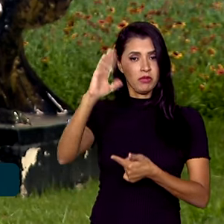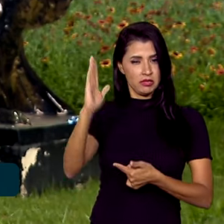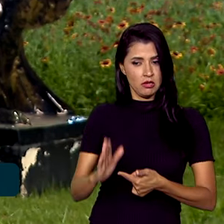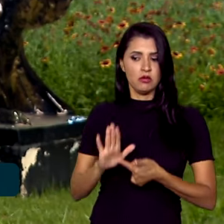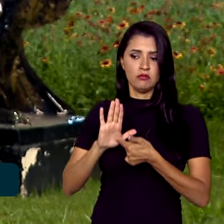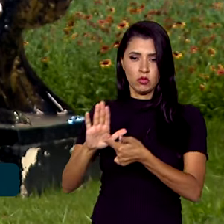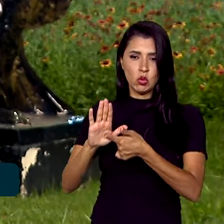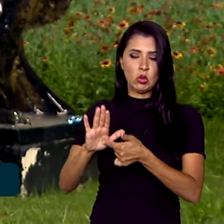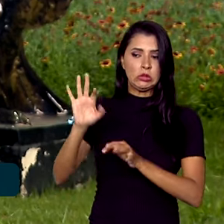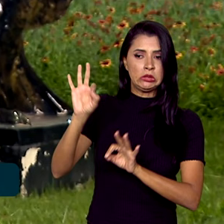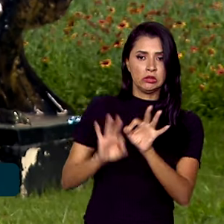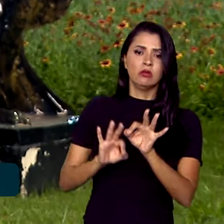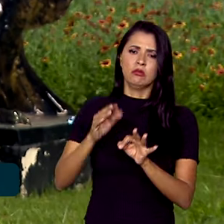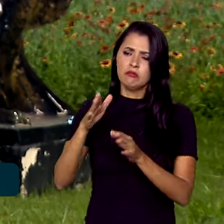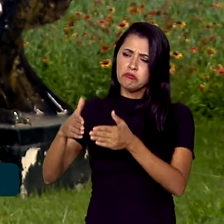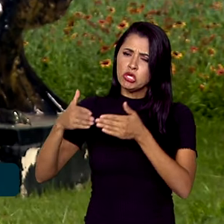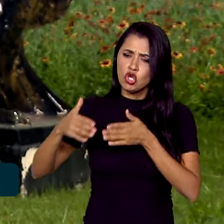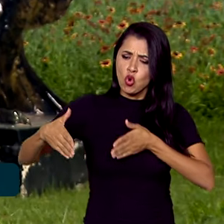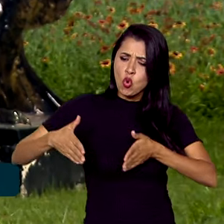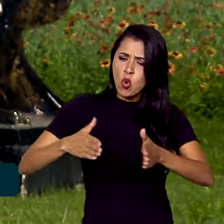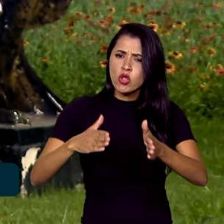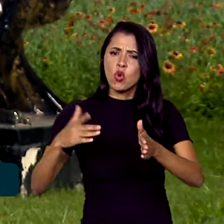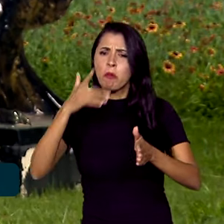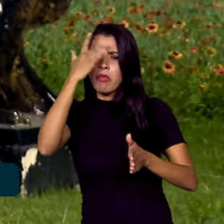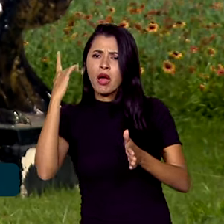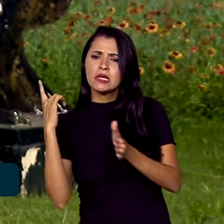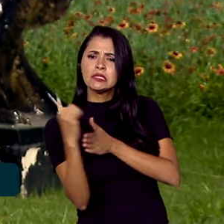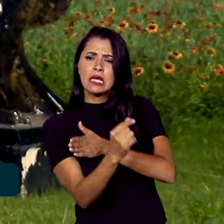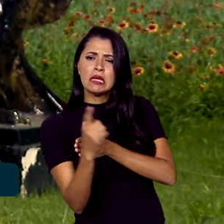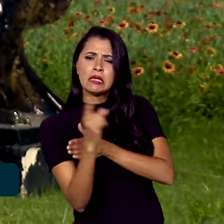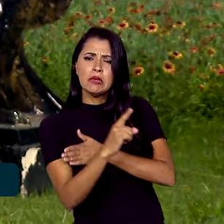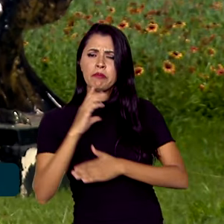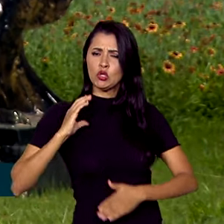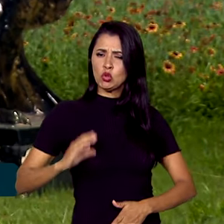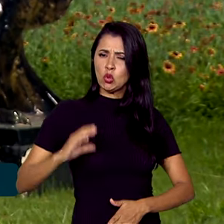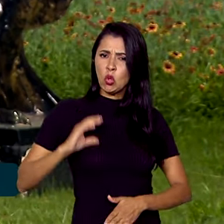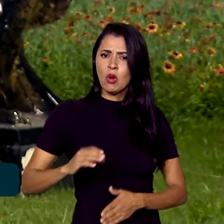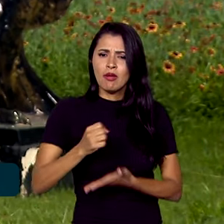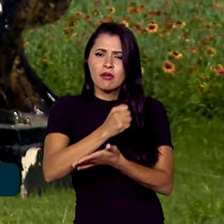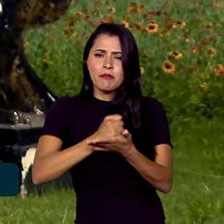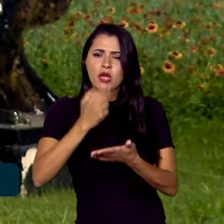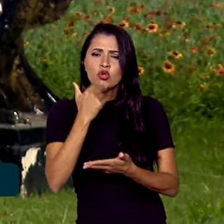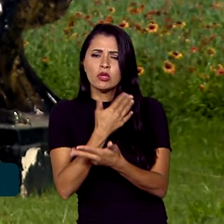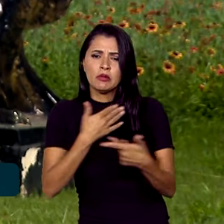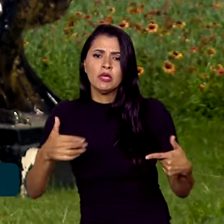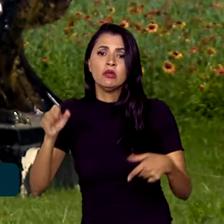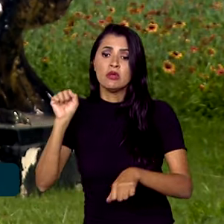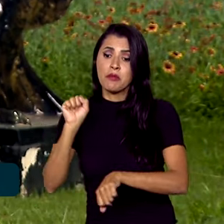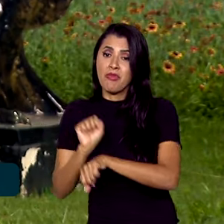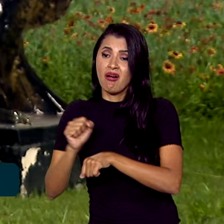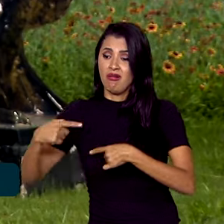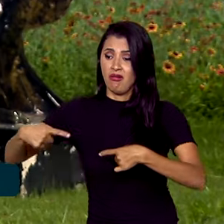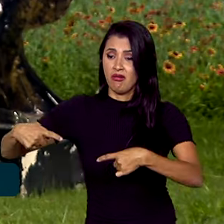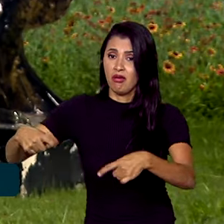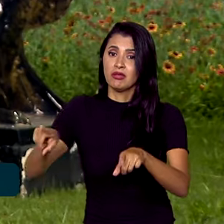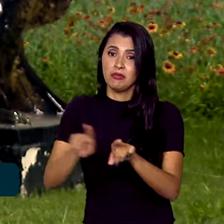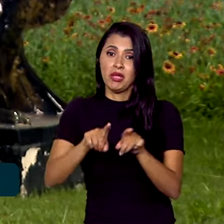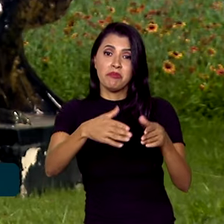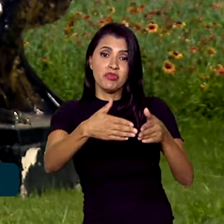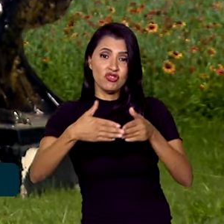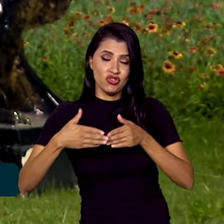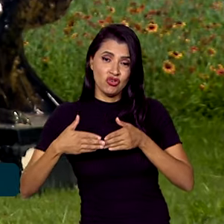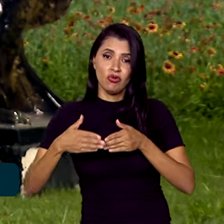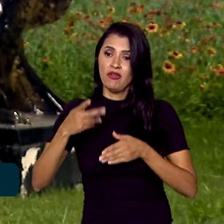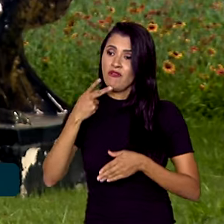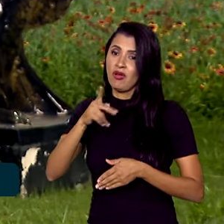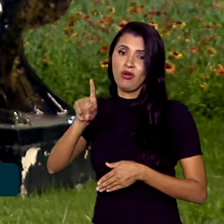de um corredor humanitário para passagem de civis, remédios e alimentos, além de um cessar-fogo. Também condenou o